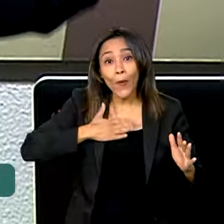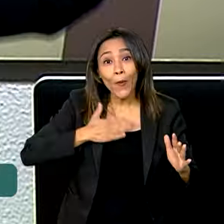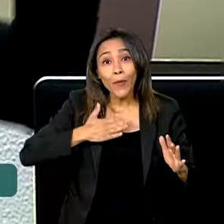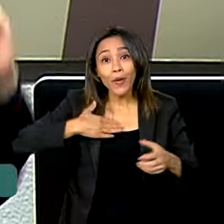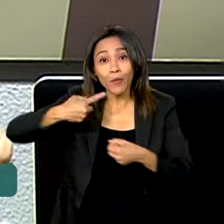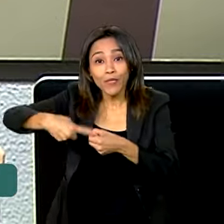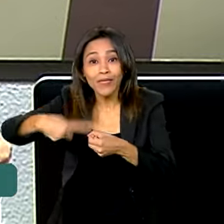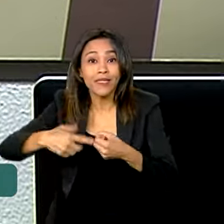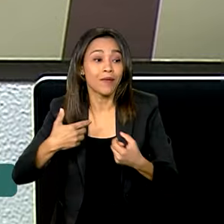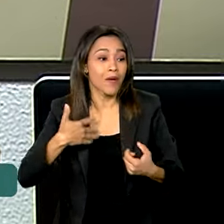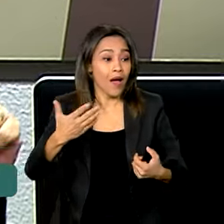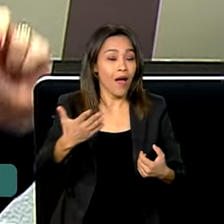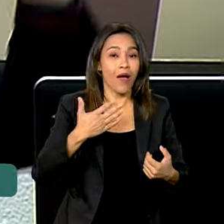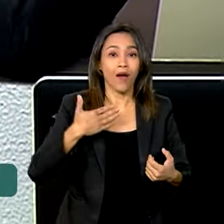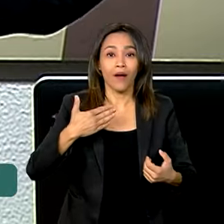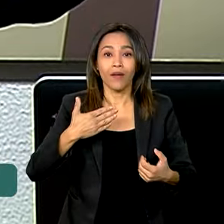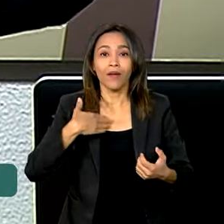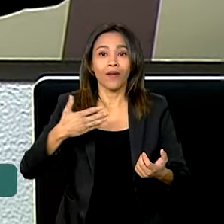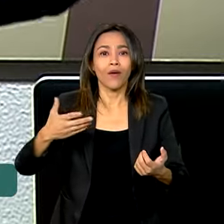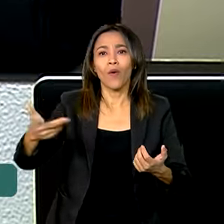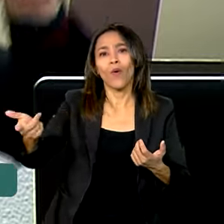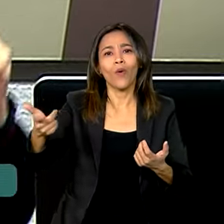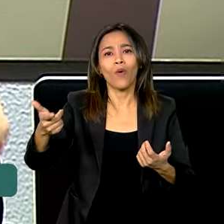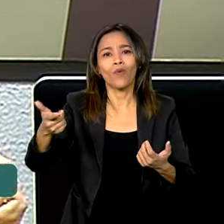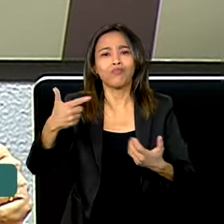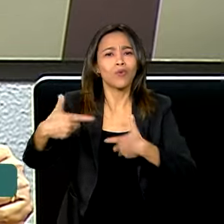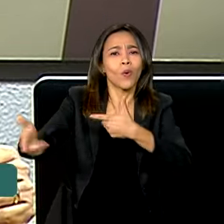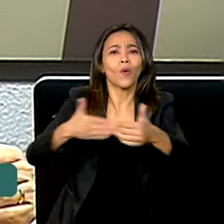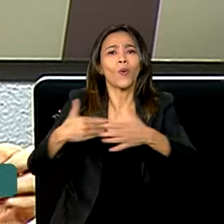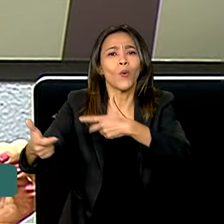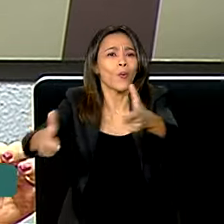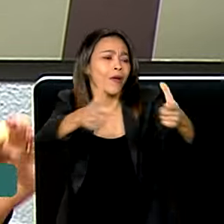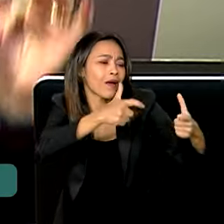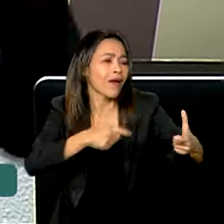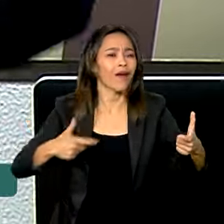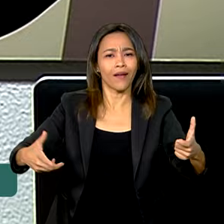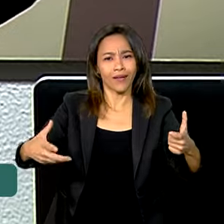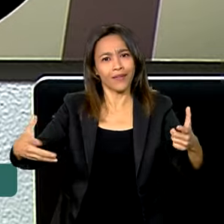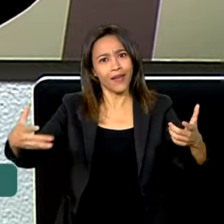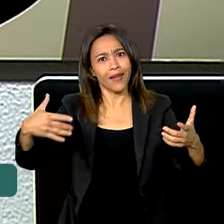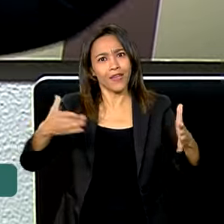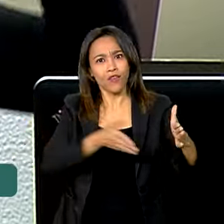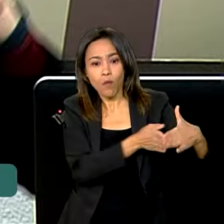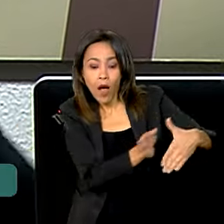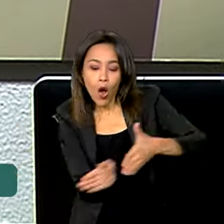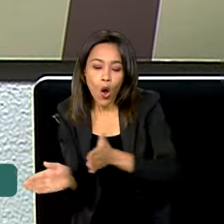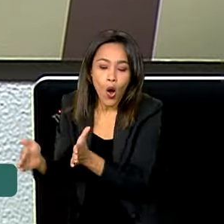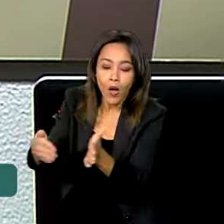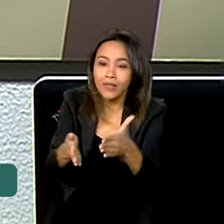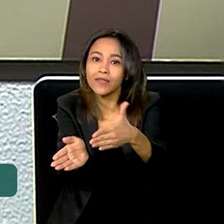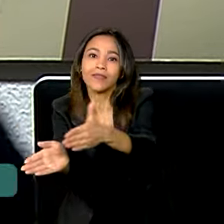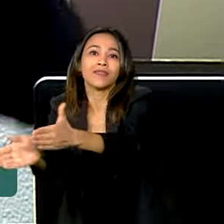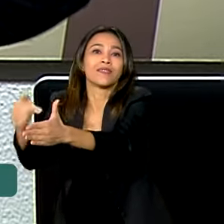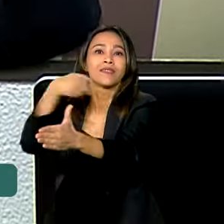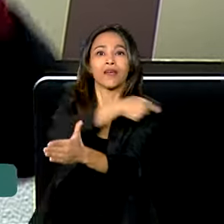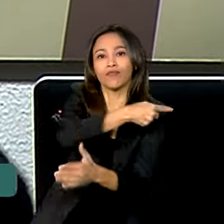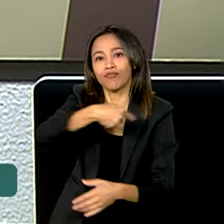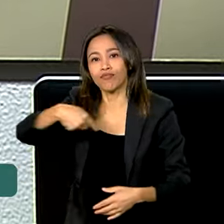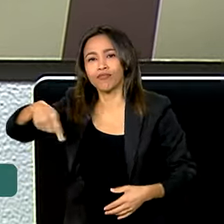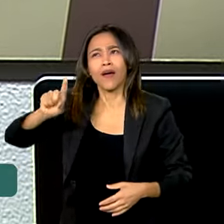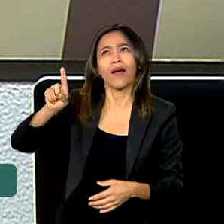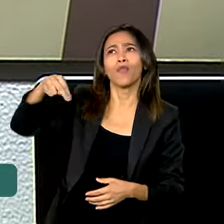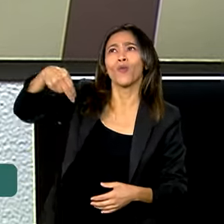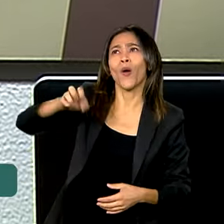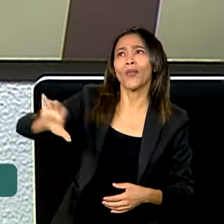agrícola, ou uma fronteira comercial ou tecnológica que foi criada num determinado rincão, lá no